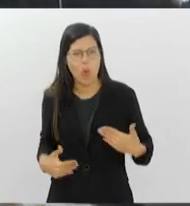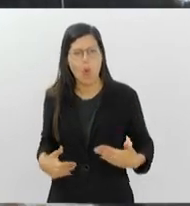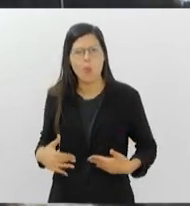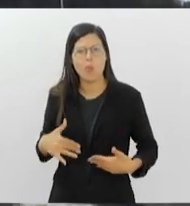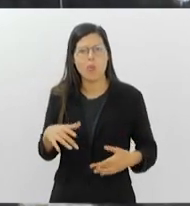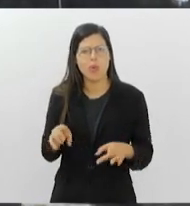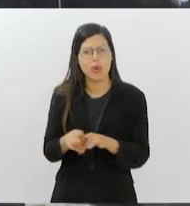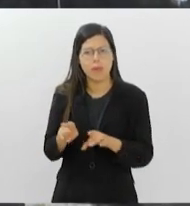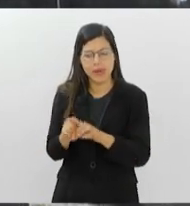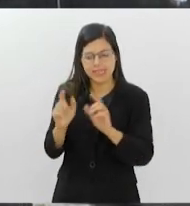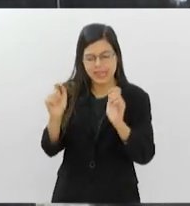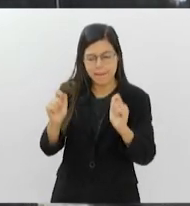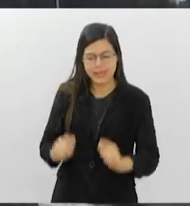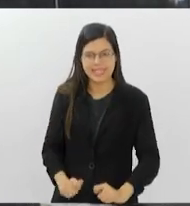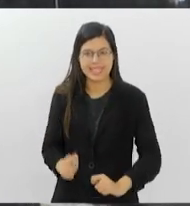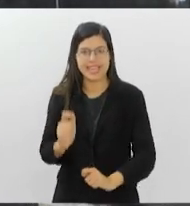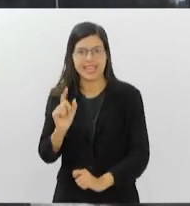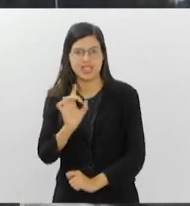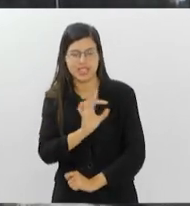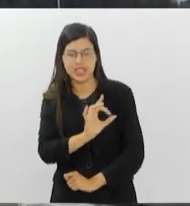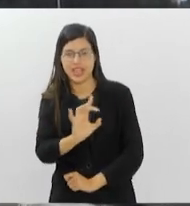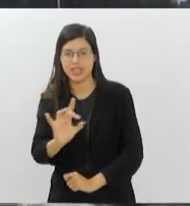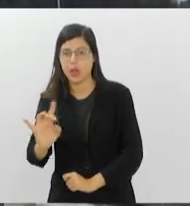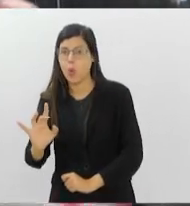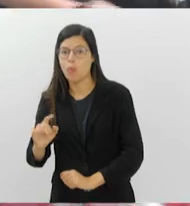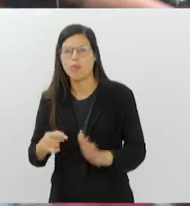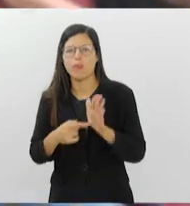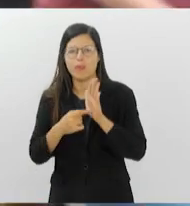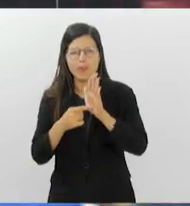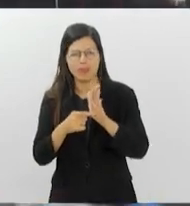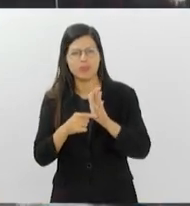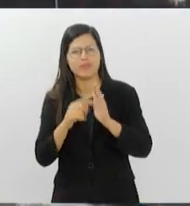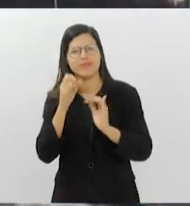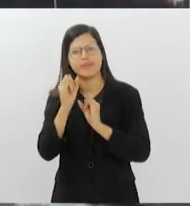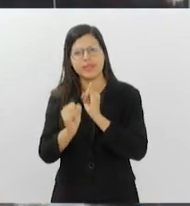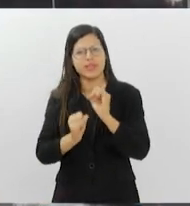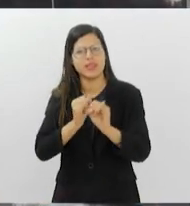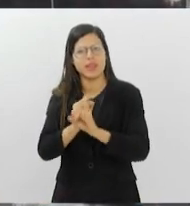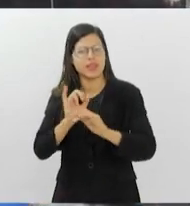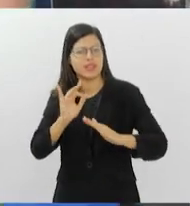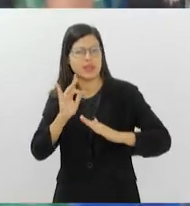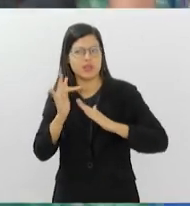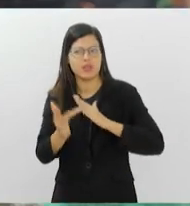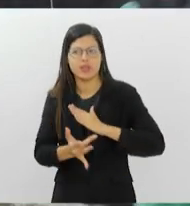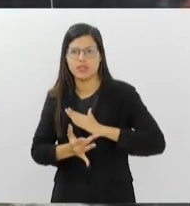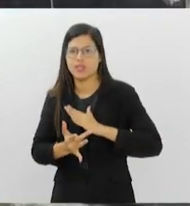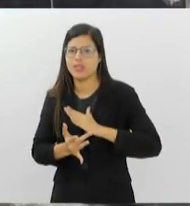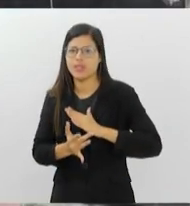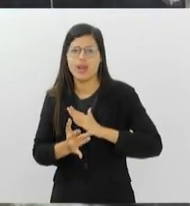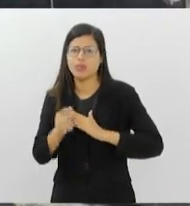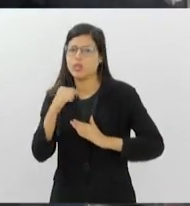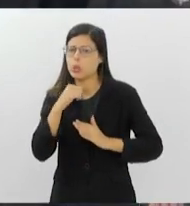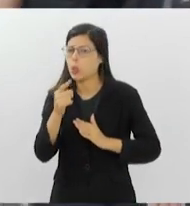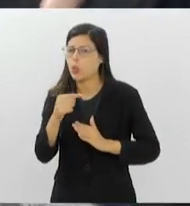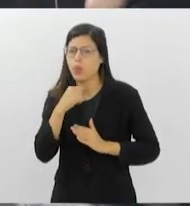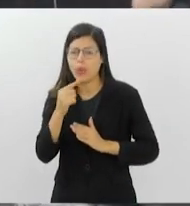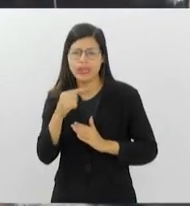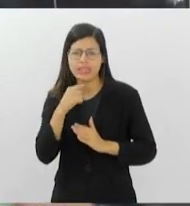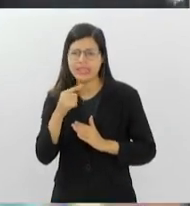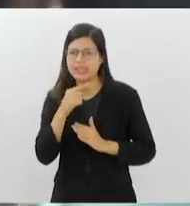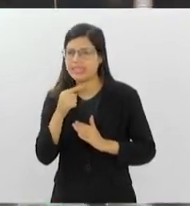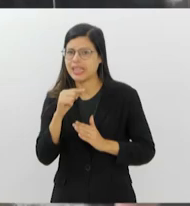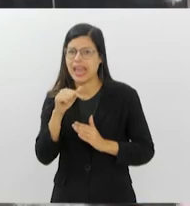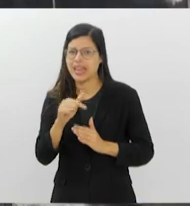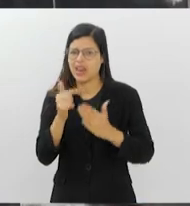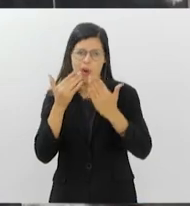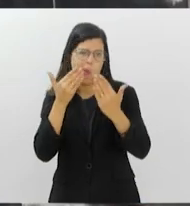que são expostos na internet, nas redes sociais, eles são inatingíveis para a maioria das